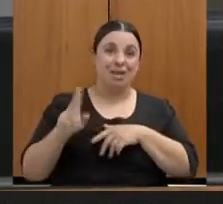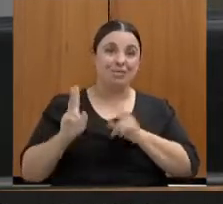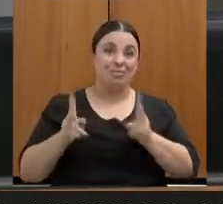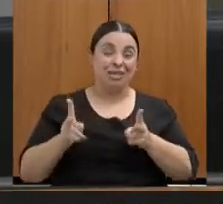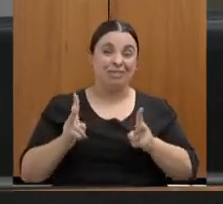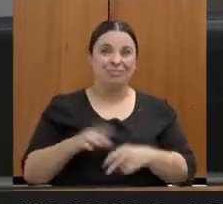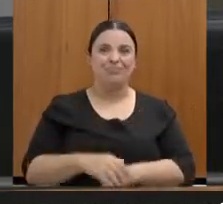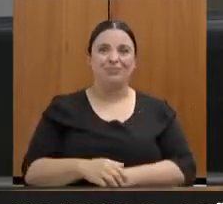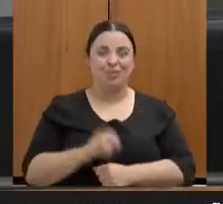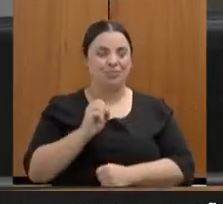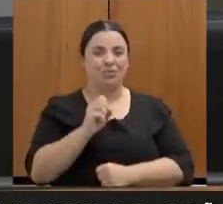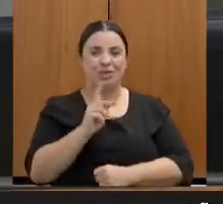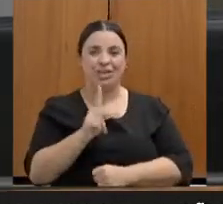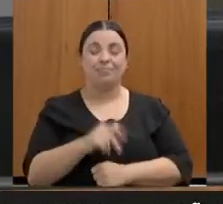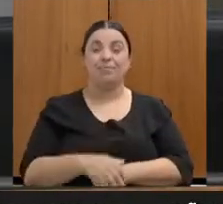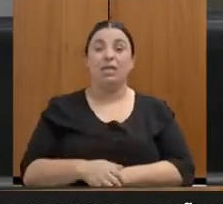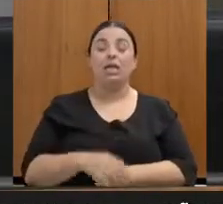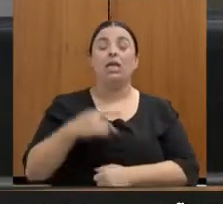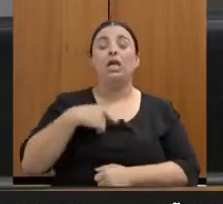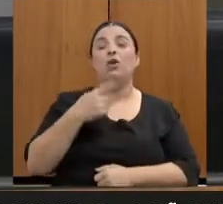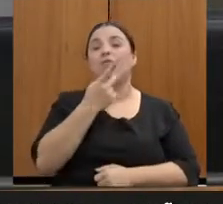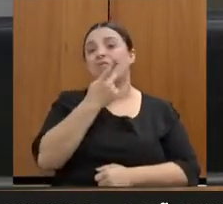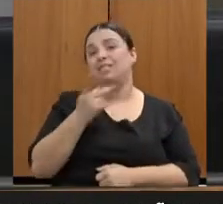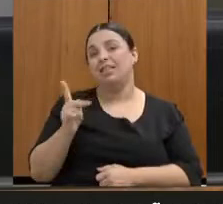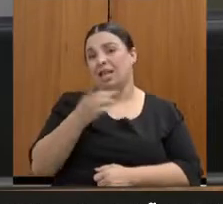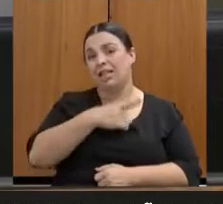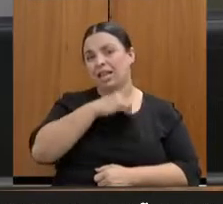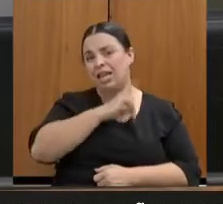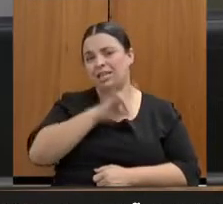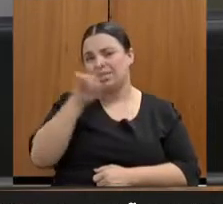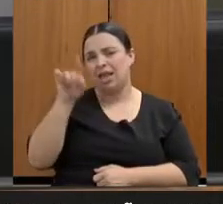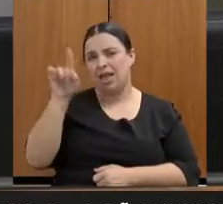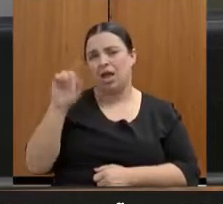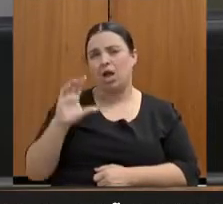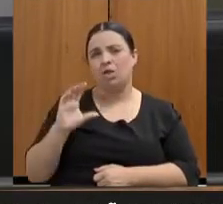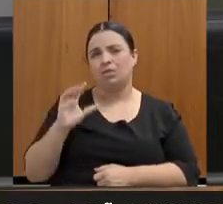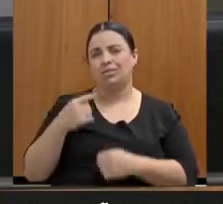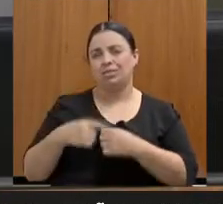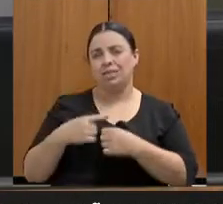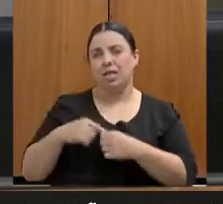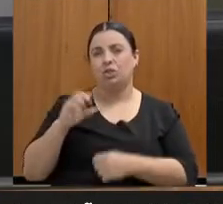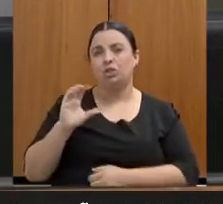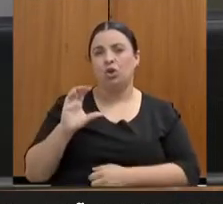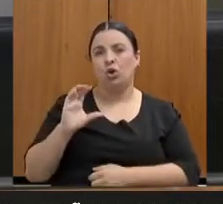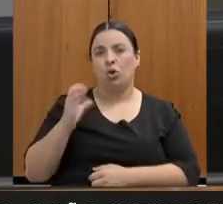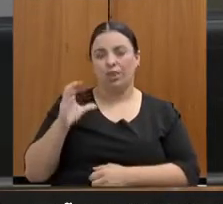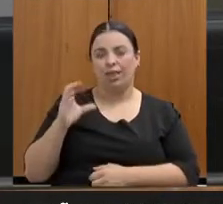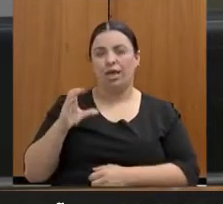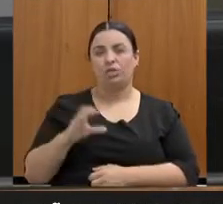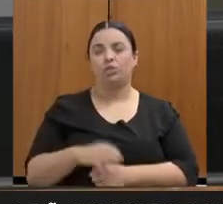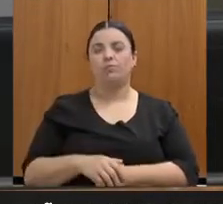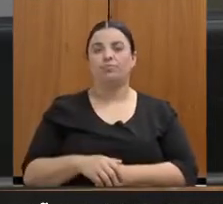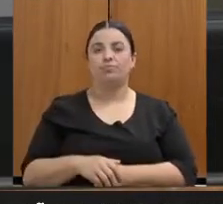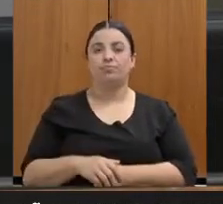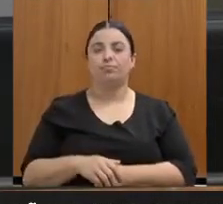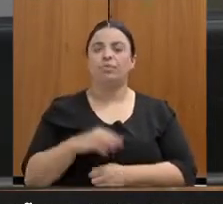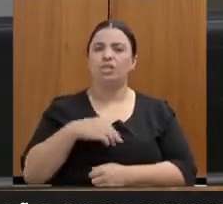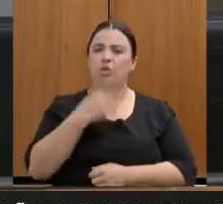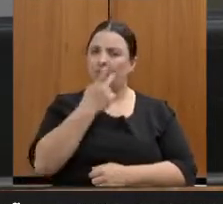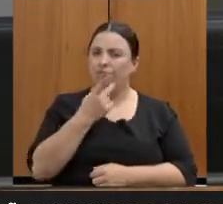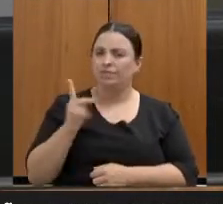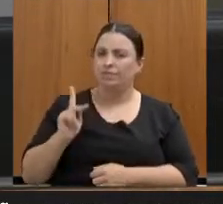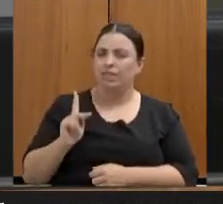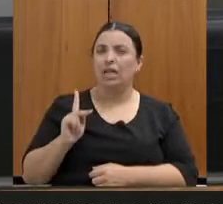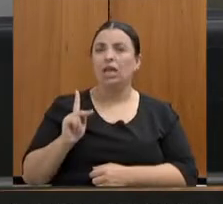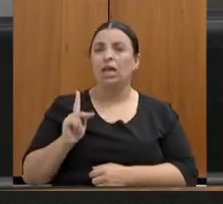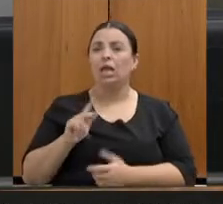modelo. Eu visitei a delegacia, acho que nós estamos falando da delegacia de contagem, visitei a delegacia com